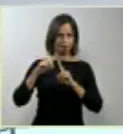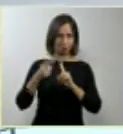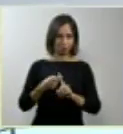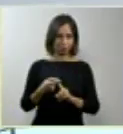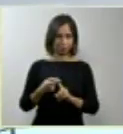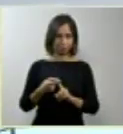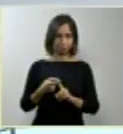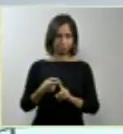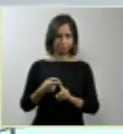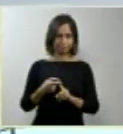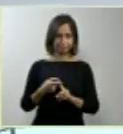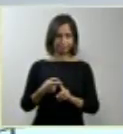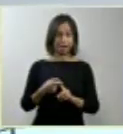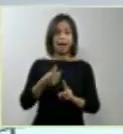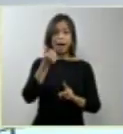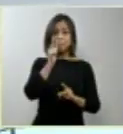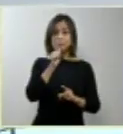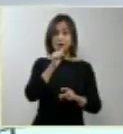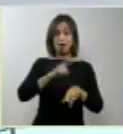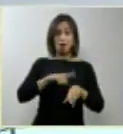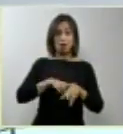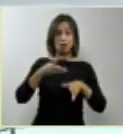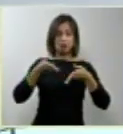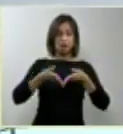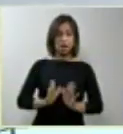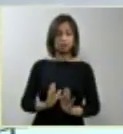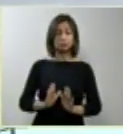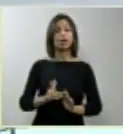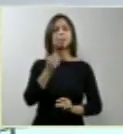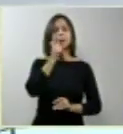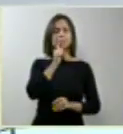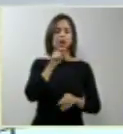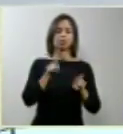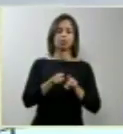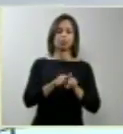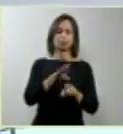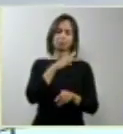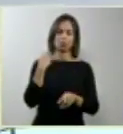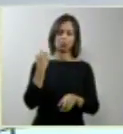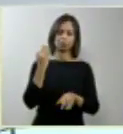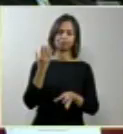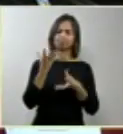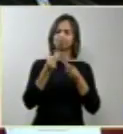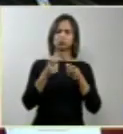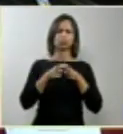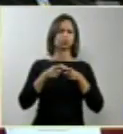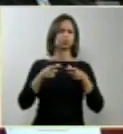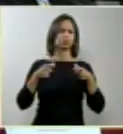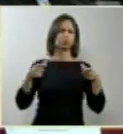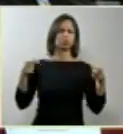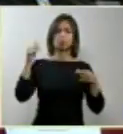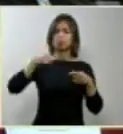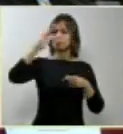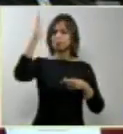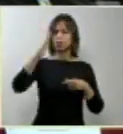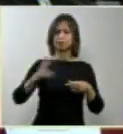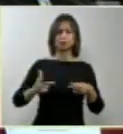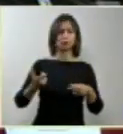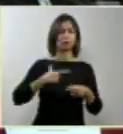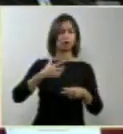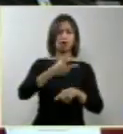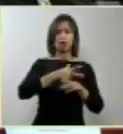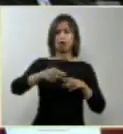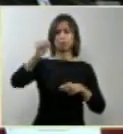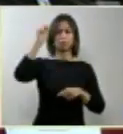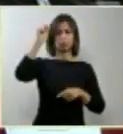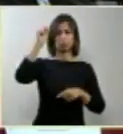Mortalidade materna no nosso país é uma das mais altas do mundo. Nós